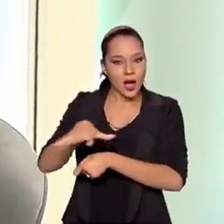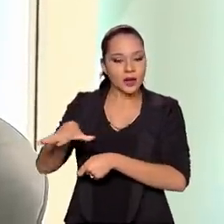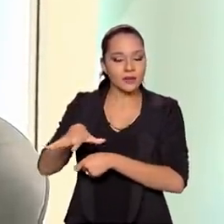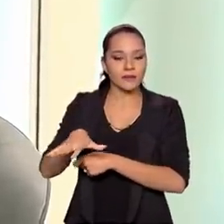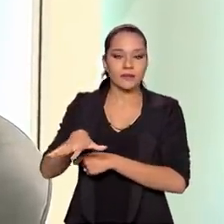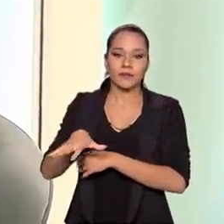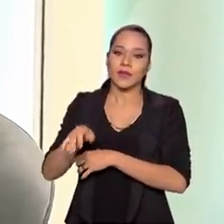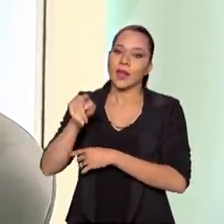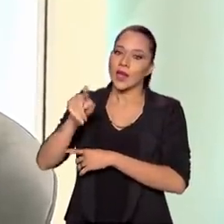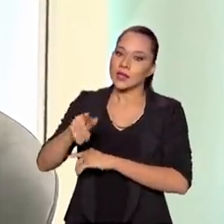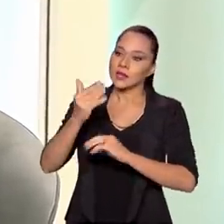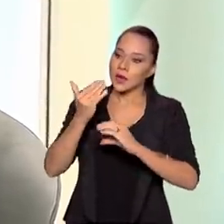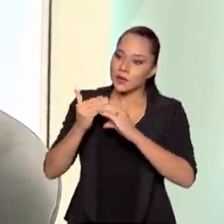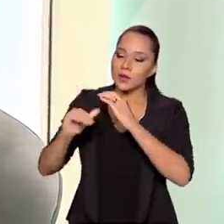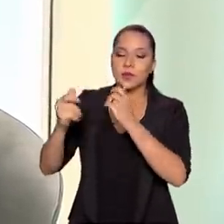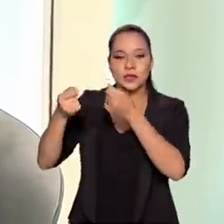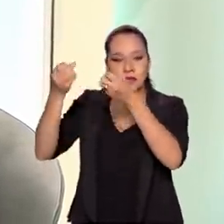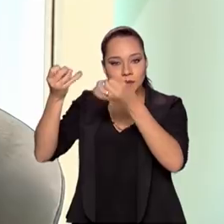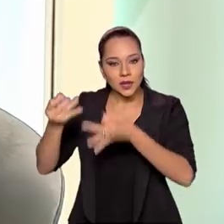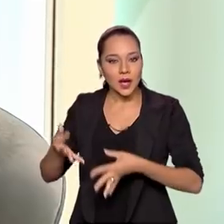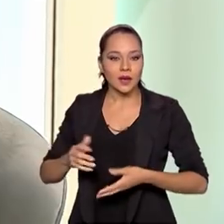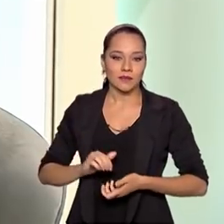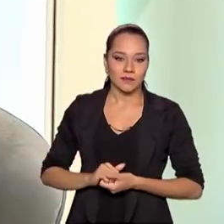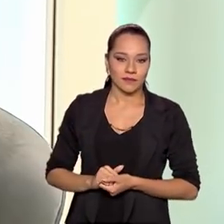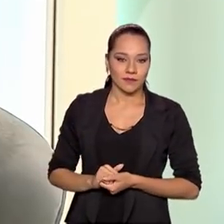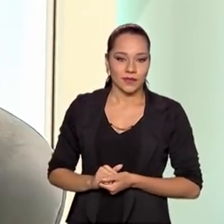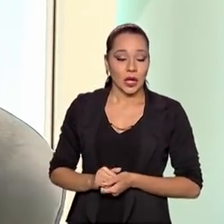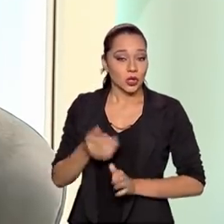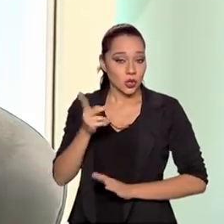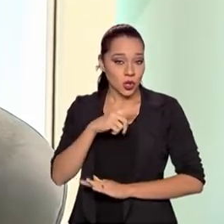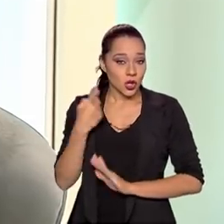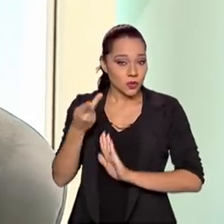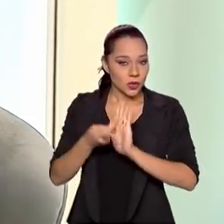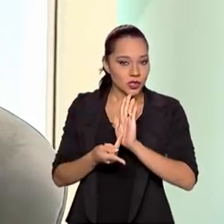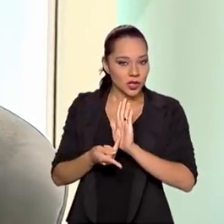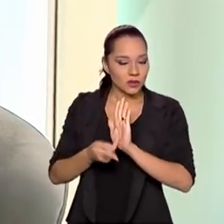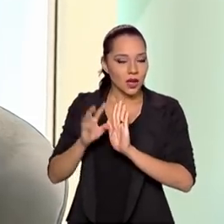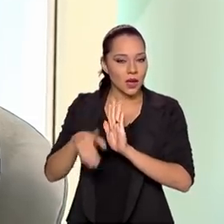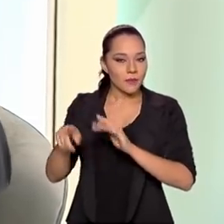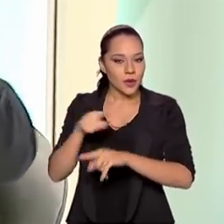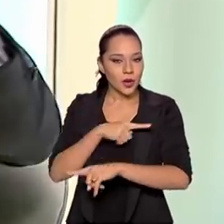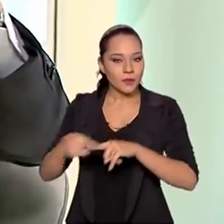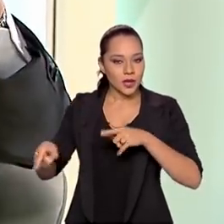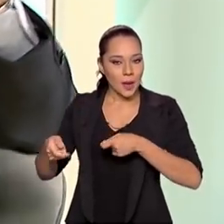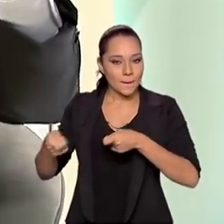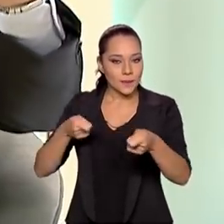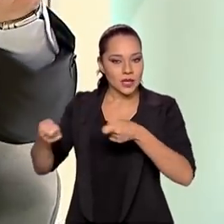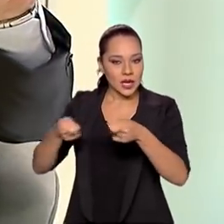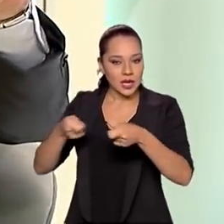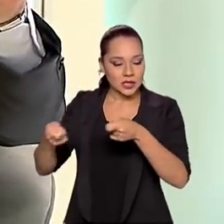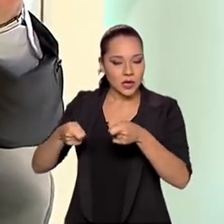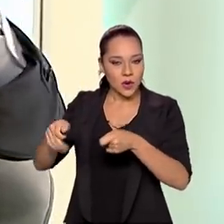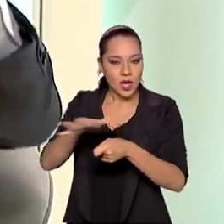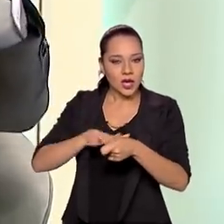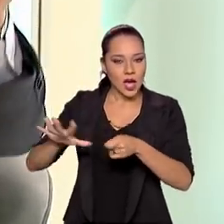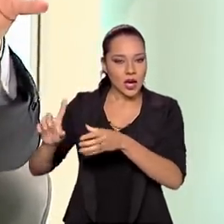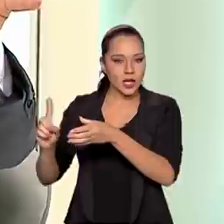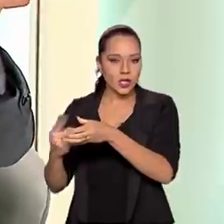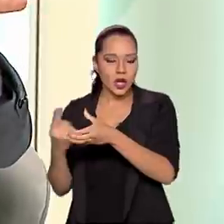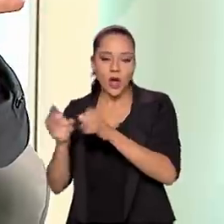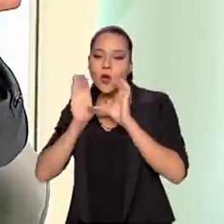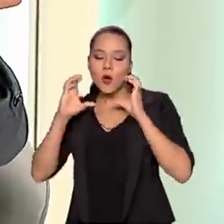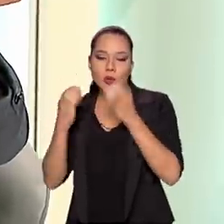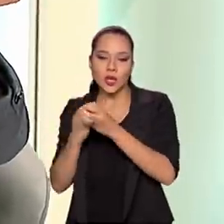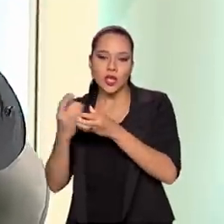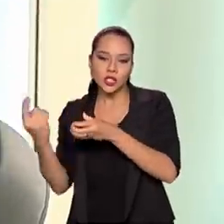esse encaminhamento tem que ser justificado. No nosso projeto, é proibida a mineração em áreas isoladas, comunidades